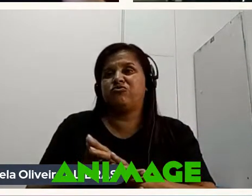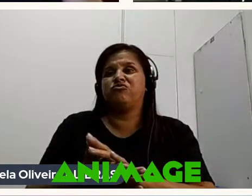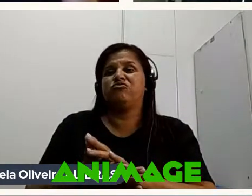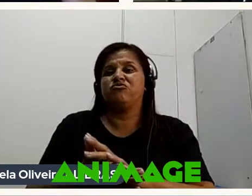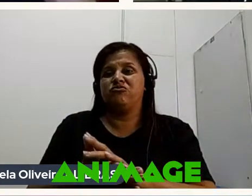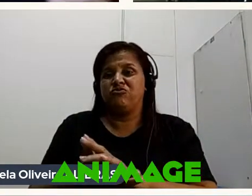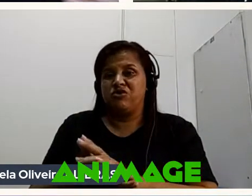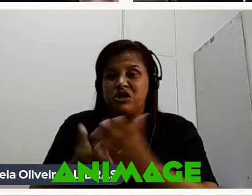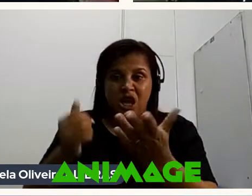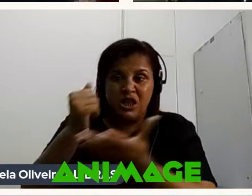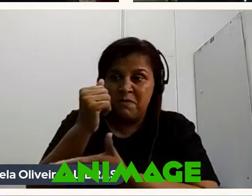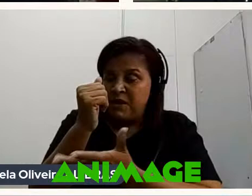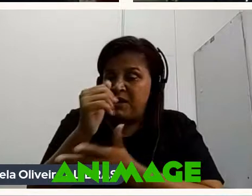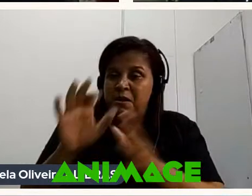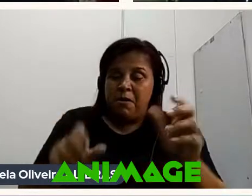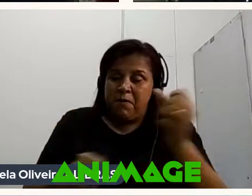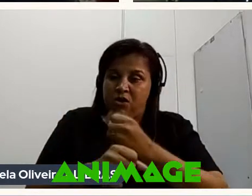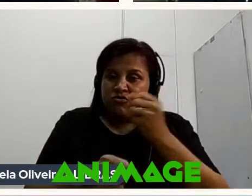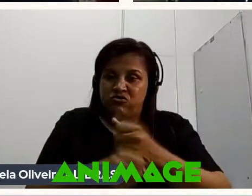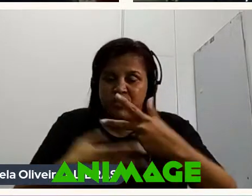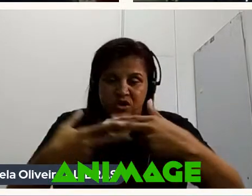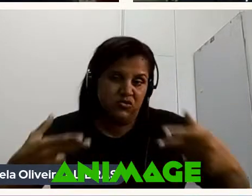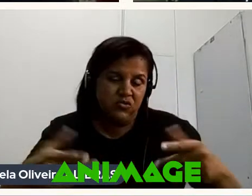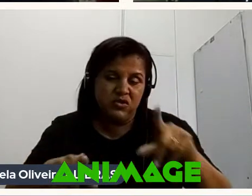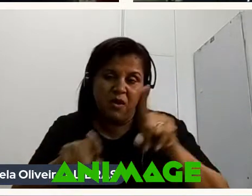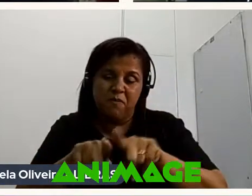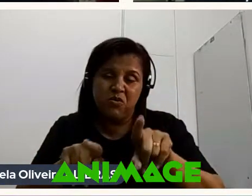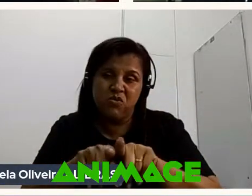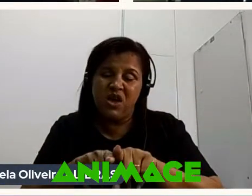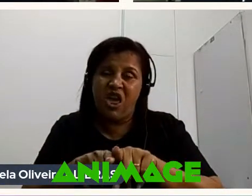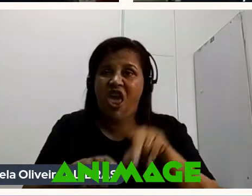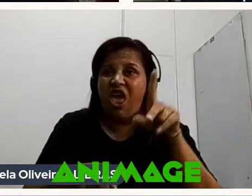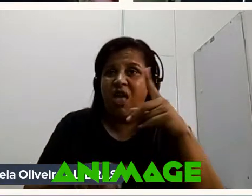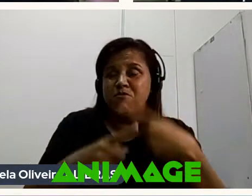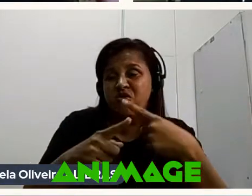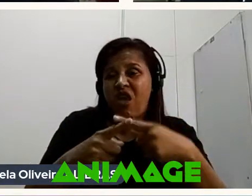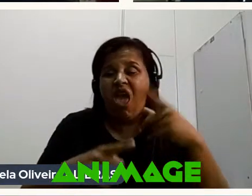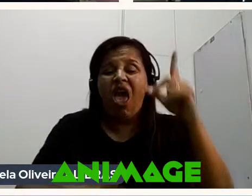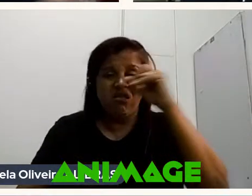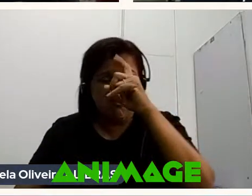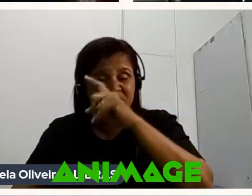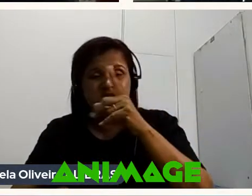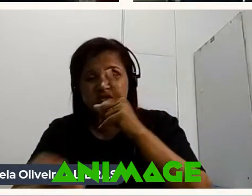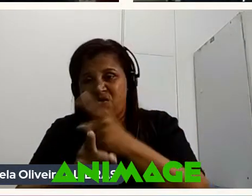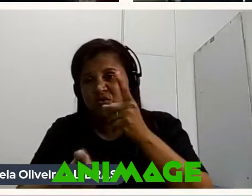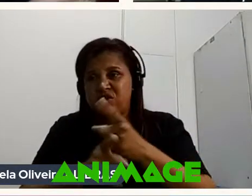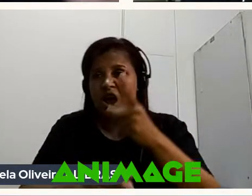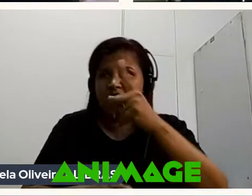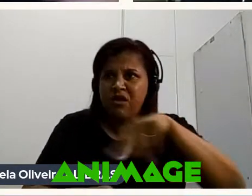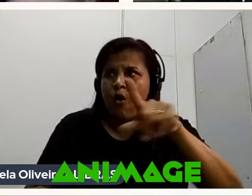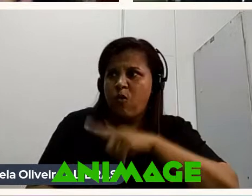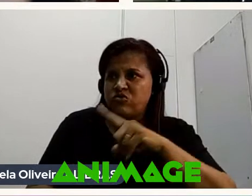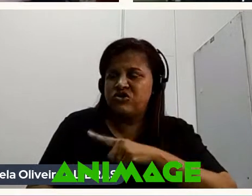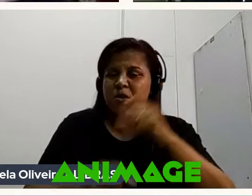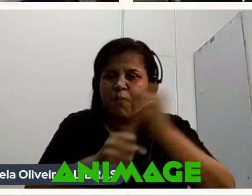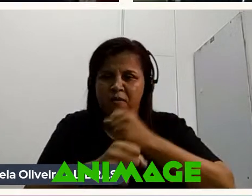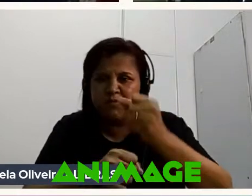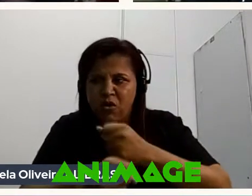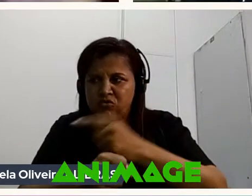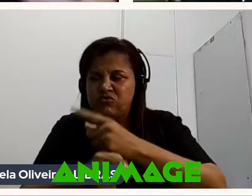Para construir as coisas Porque é difícil você encontrar Hoje ainda tem um pessoal Que produz Né Que faz